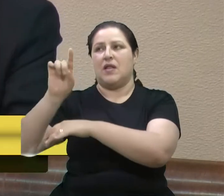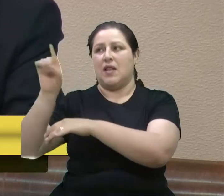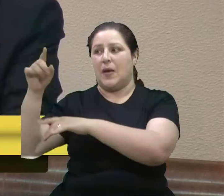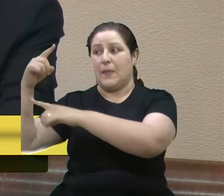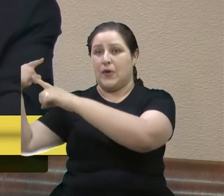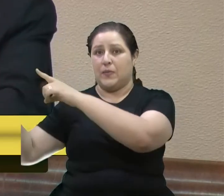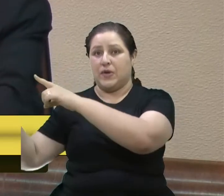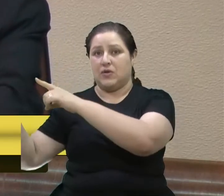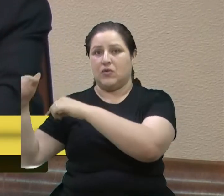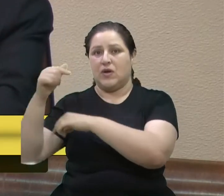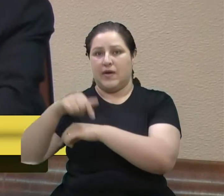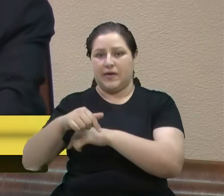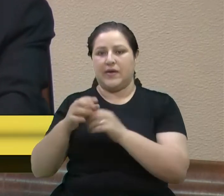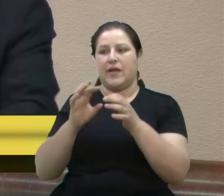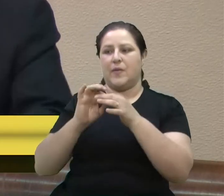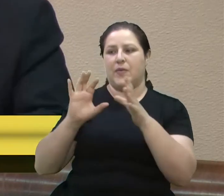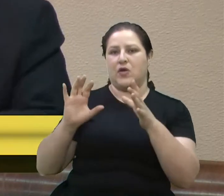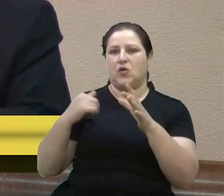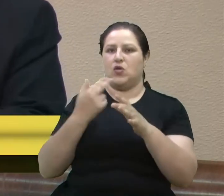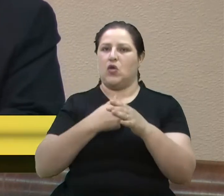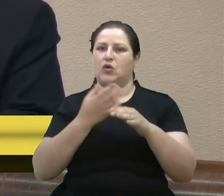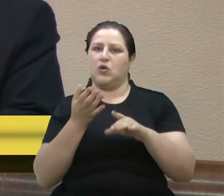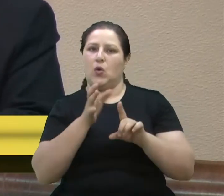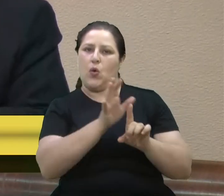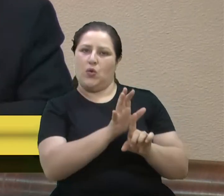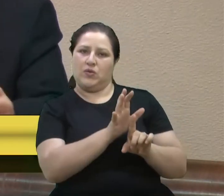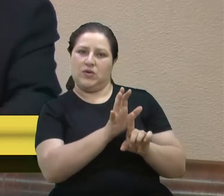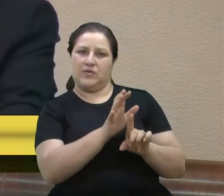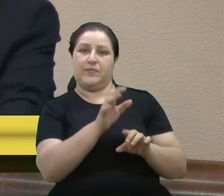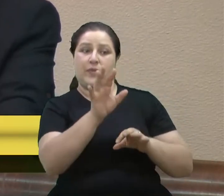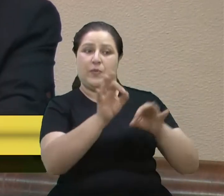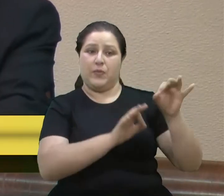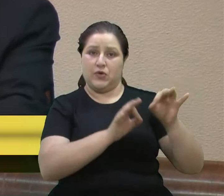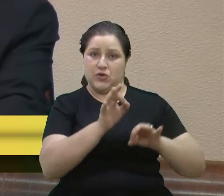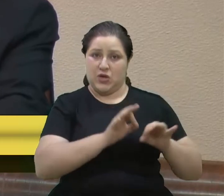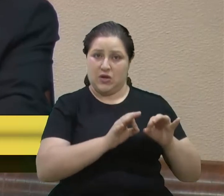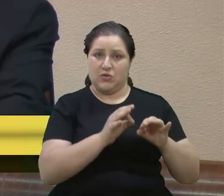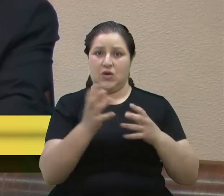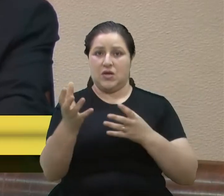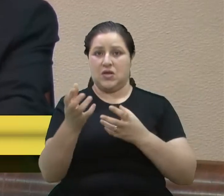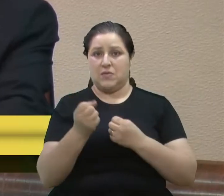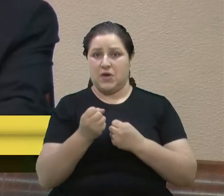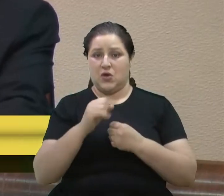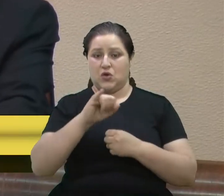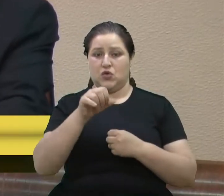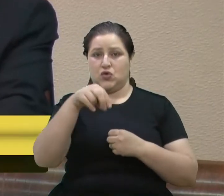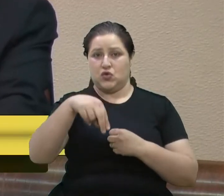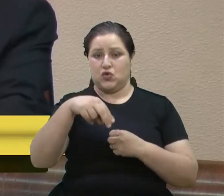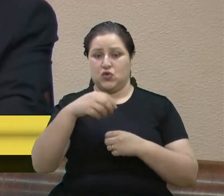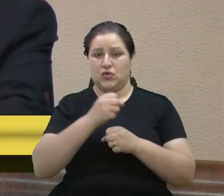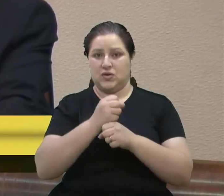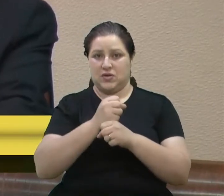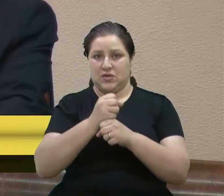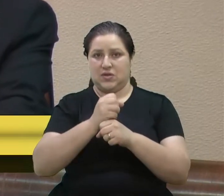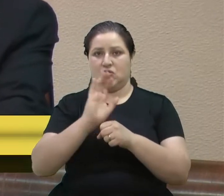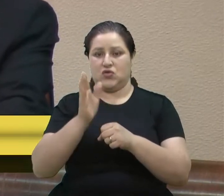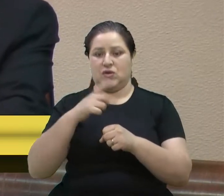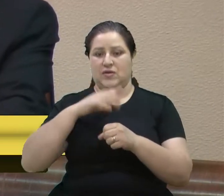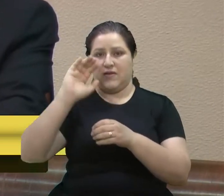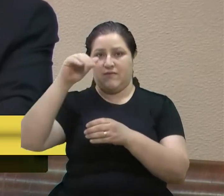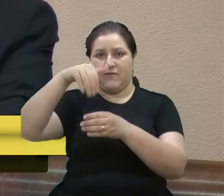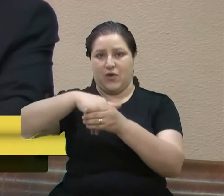O projeto recebeu, desde 2000, desse ano, recebeu em junho desse ano, 37 votos